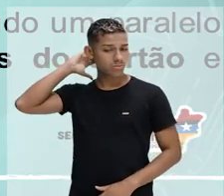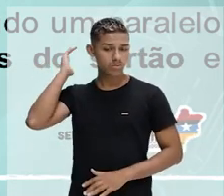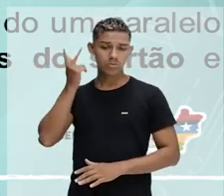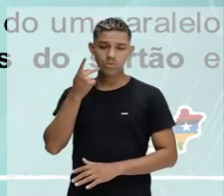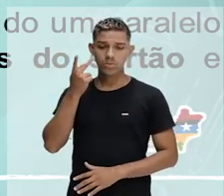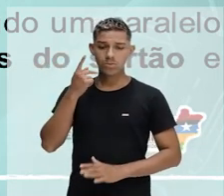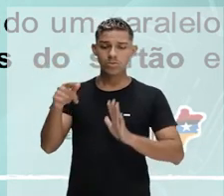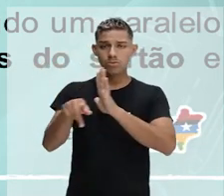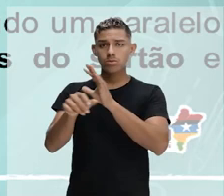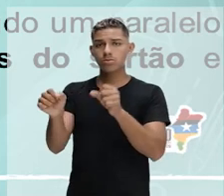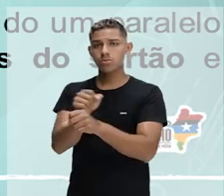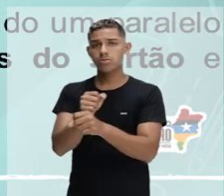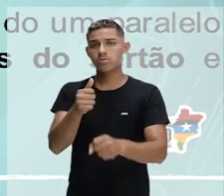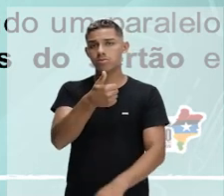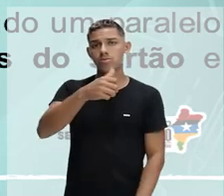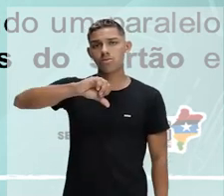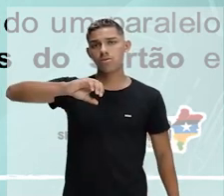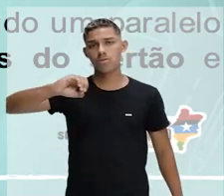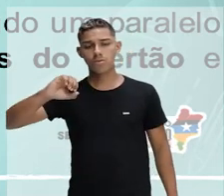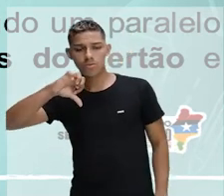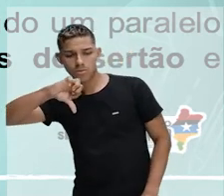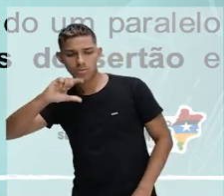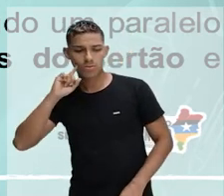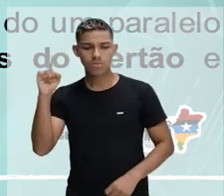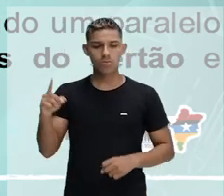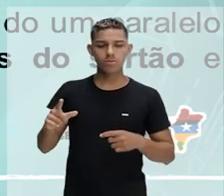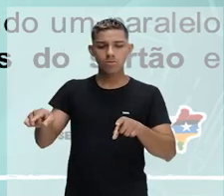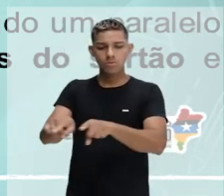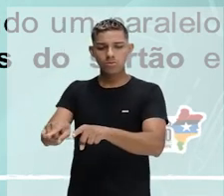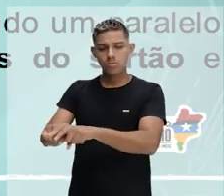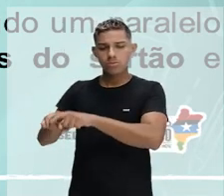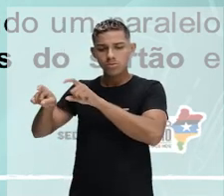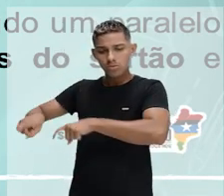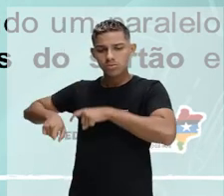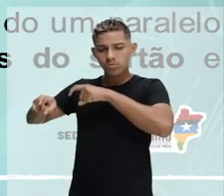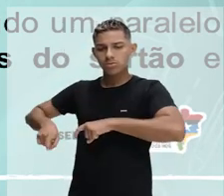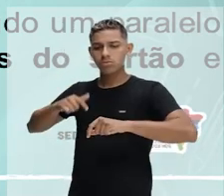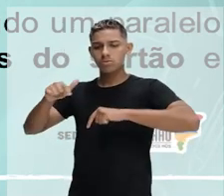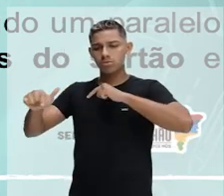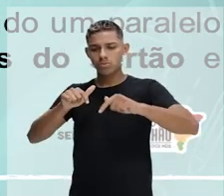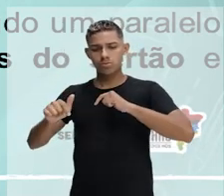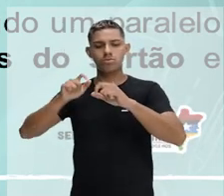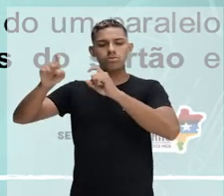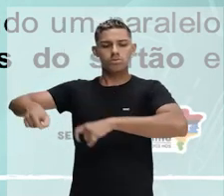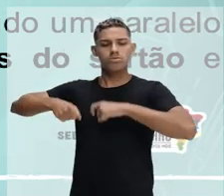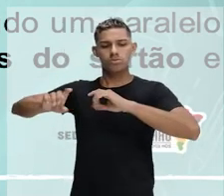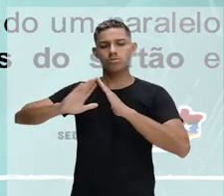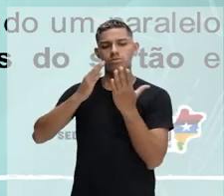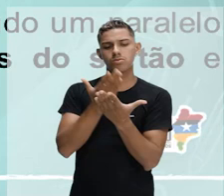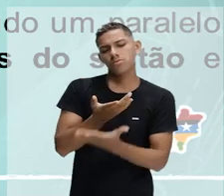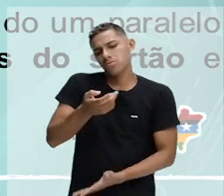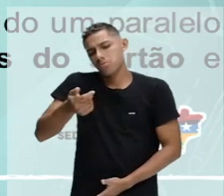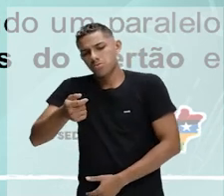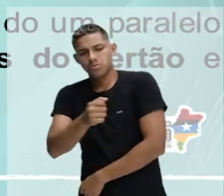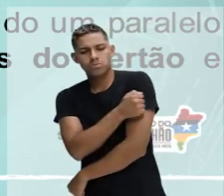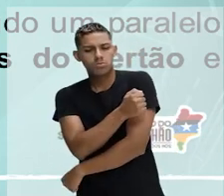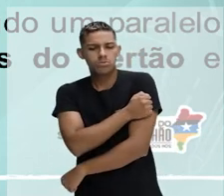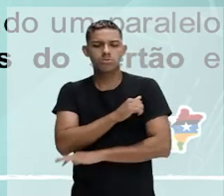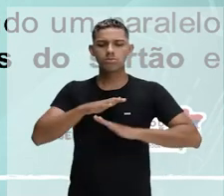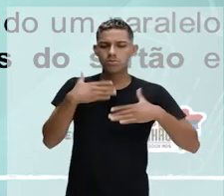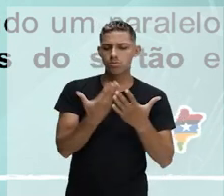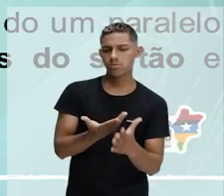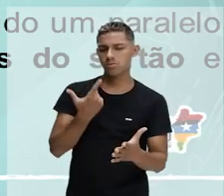estudou poucos anos na escola, o suficiente para ser alfabetizado. Começou a fazer poemas de cordel por volta de 12 anos